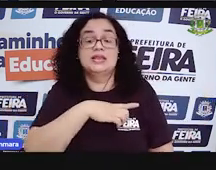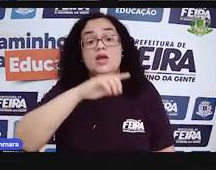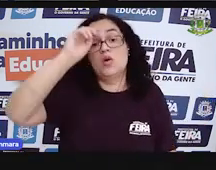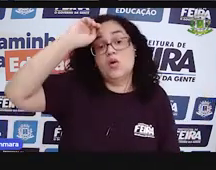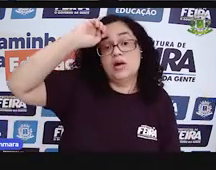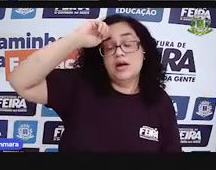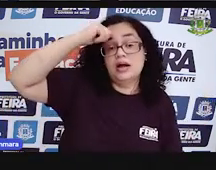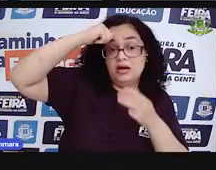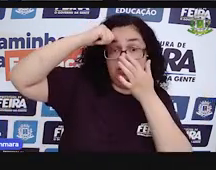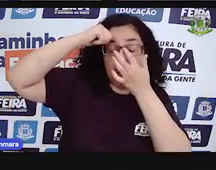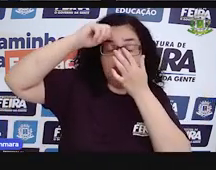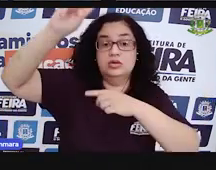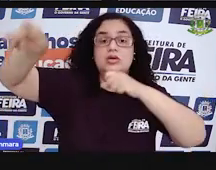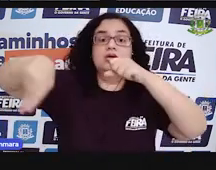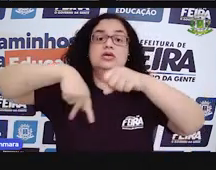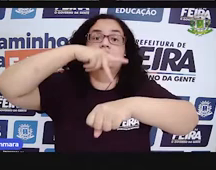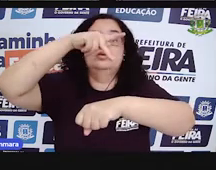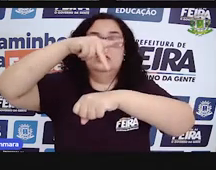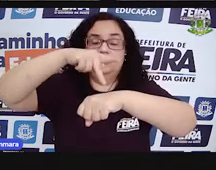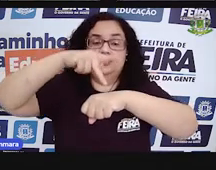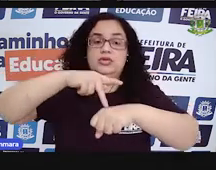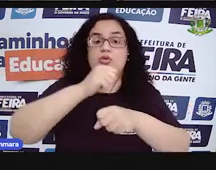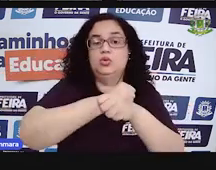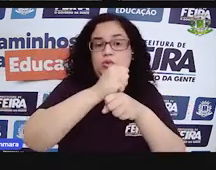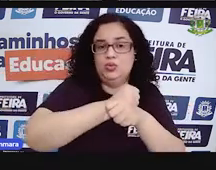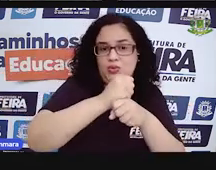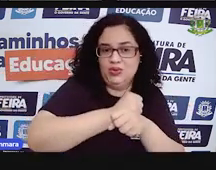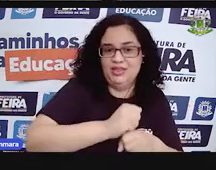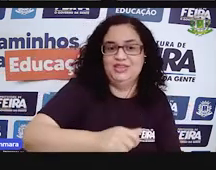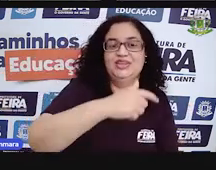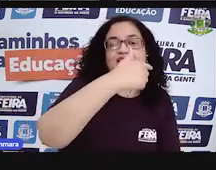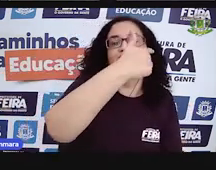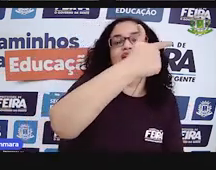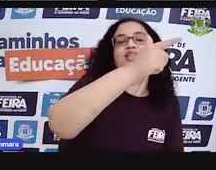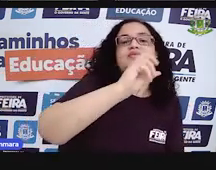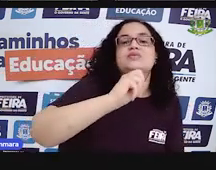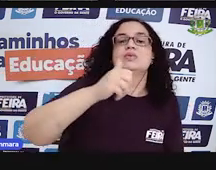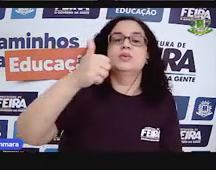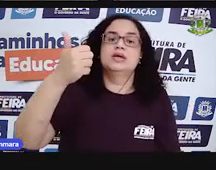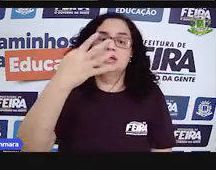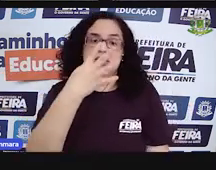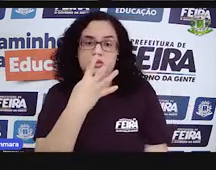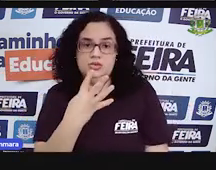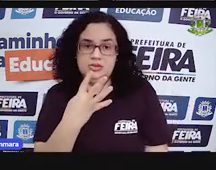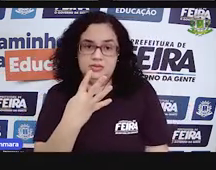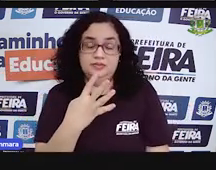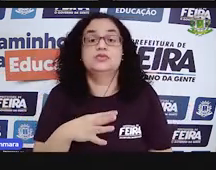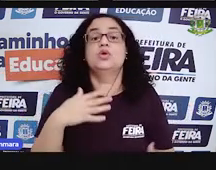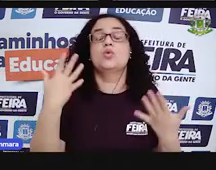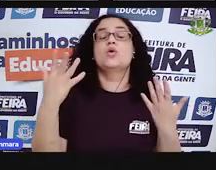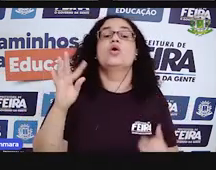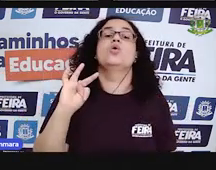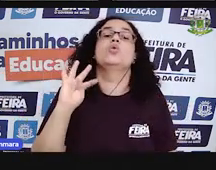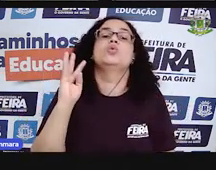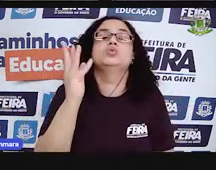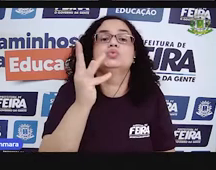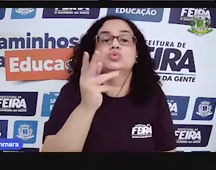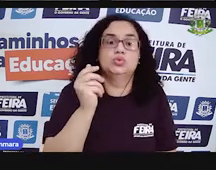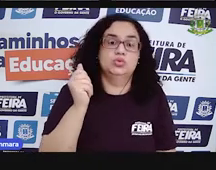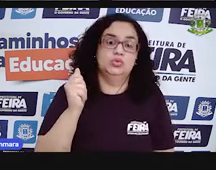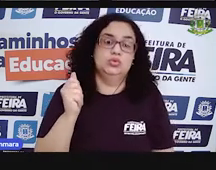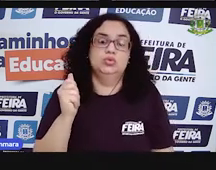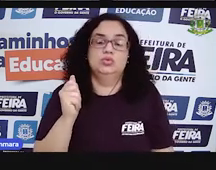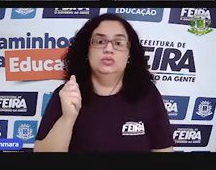por esses países em 2014? Quase falo errado. Qual o total disso aqui, gente?